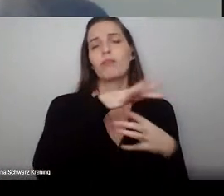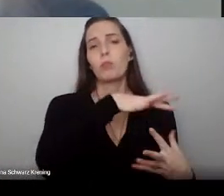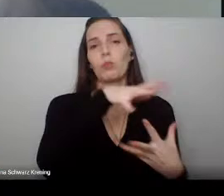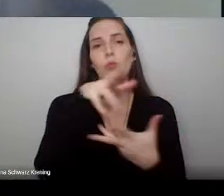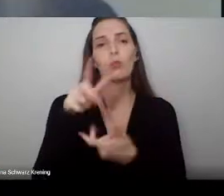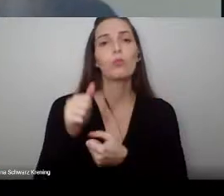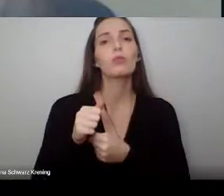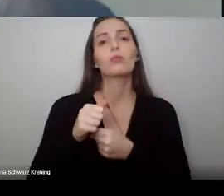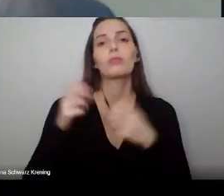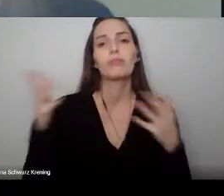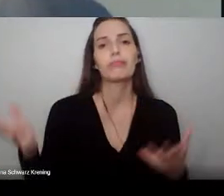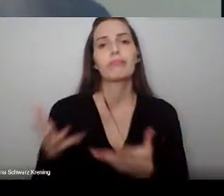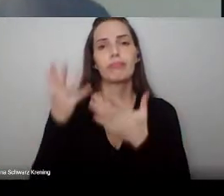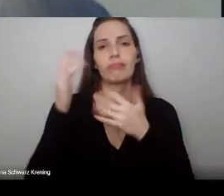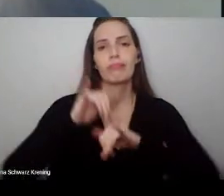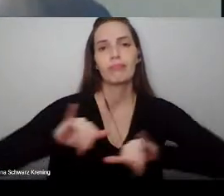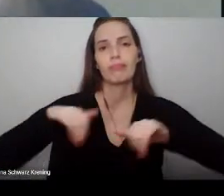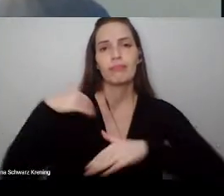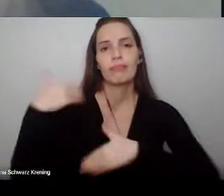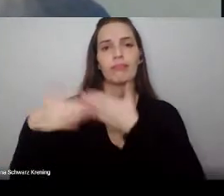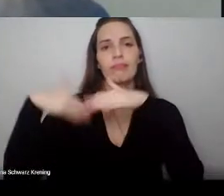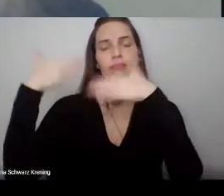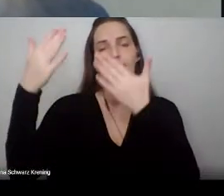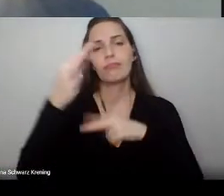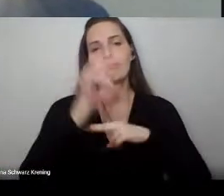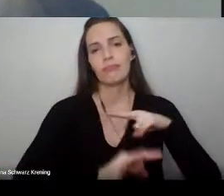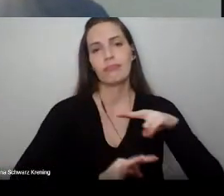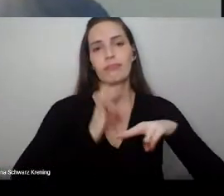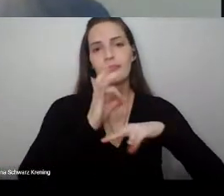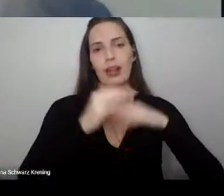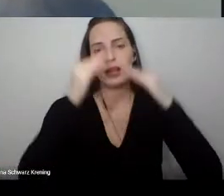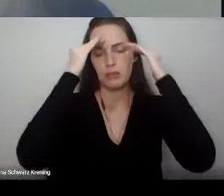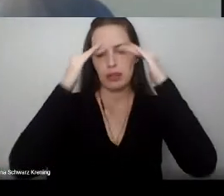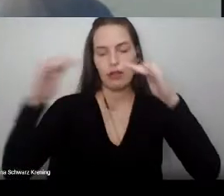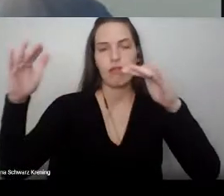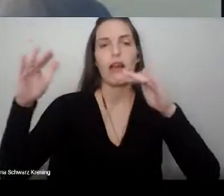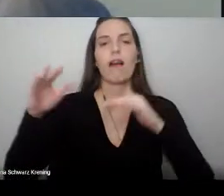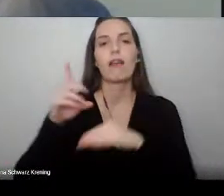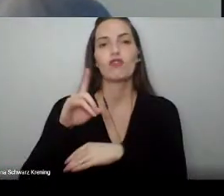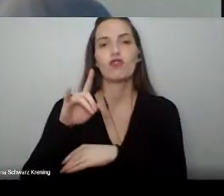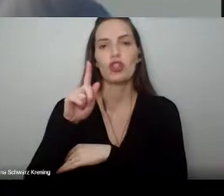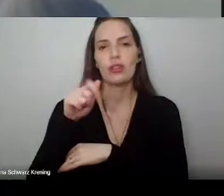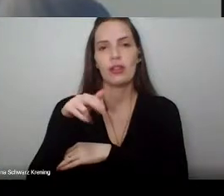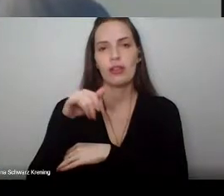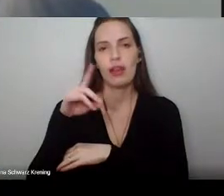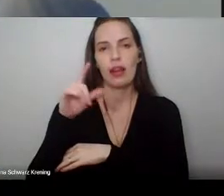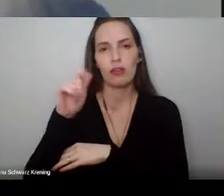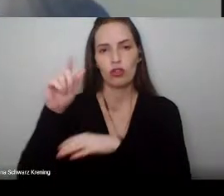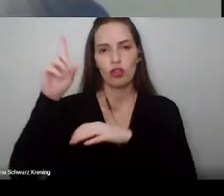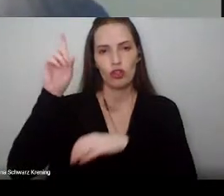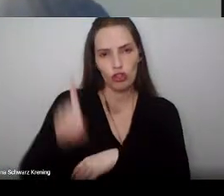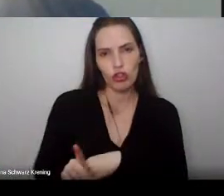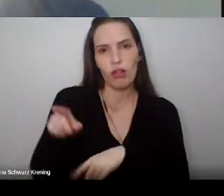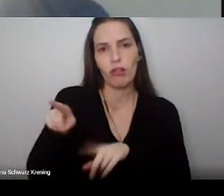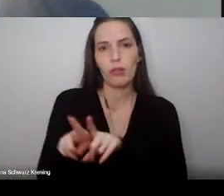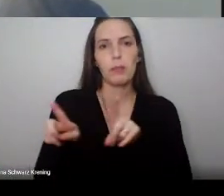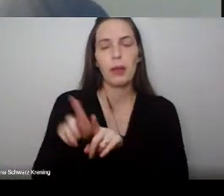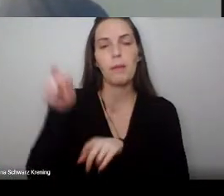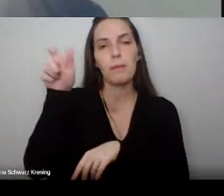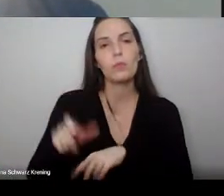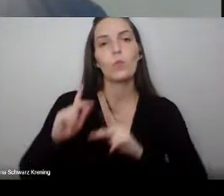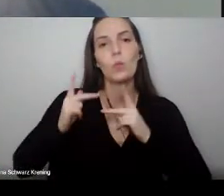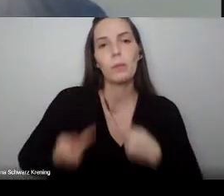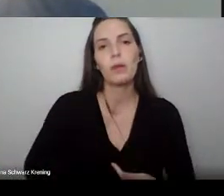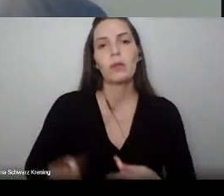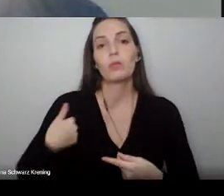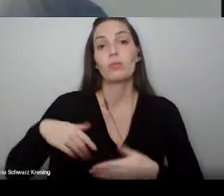Física Médica, respeitar a dignidade e os direitos da pessoa humana. Como bacharel em Física Médica, juro trabalhar na melhoria